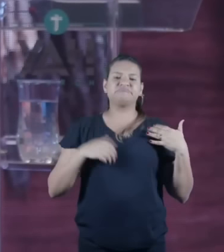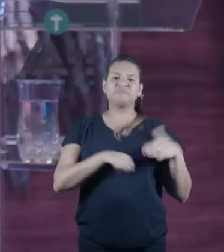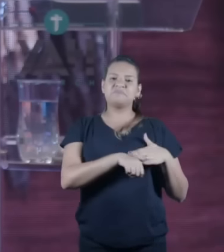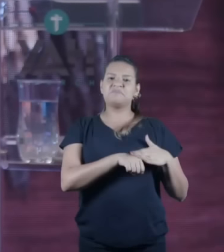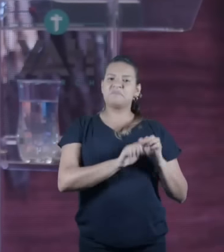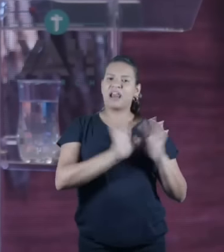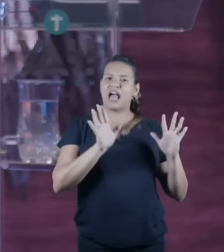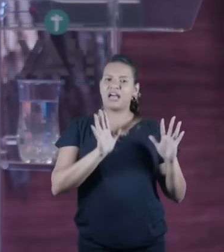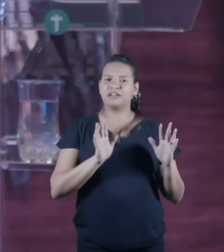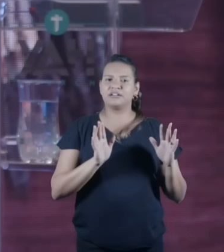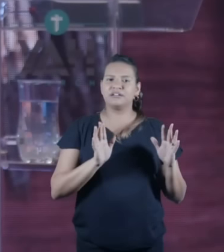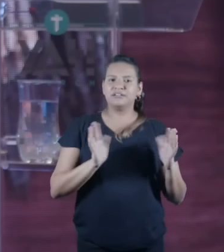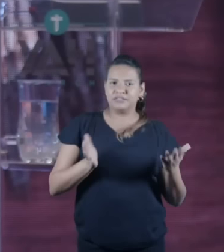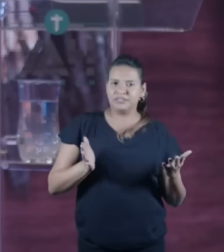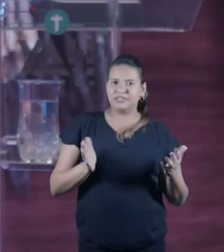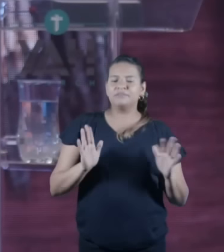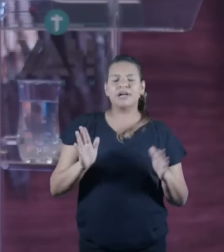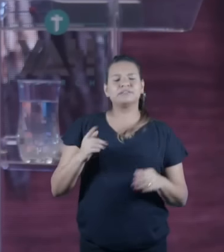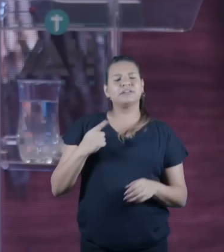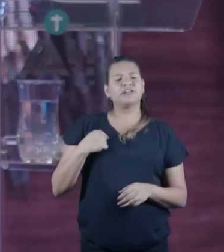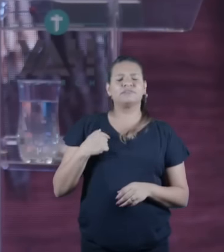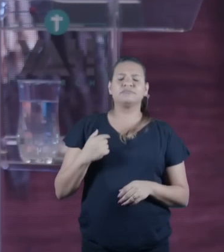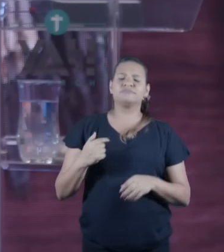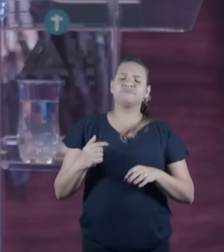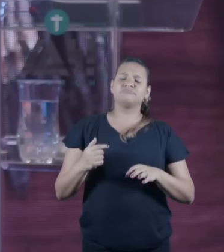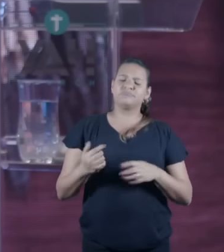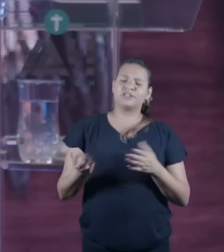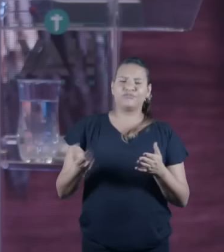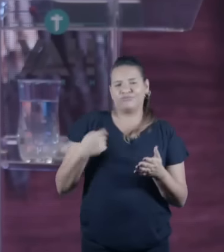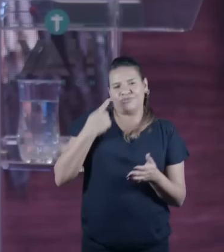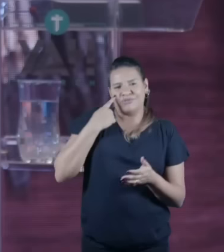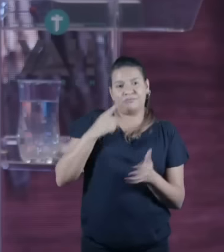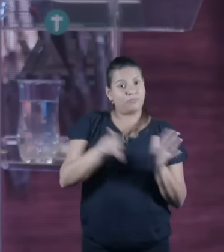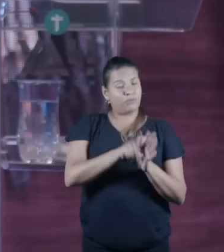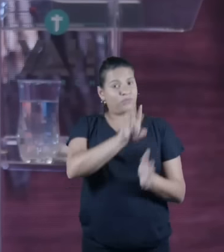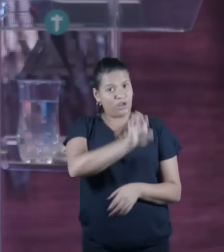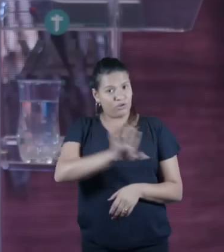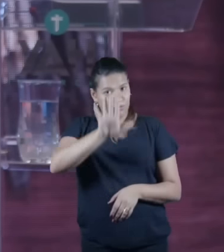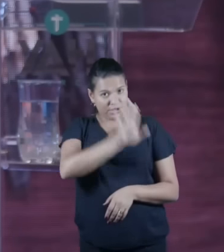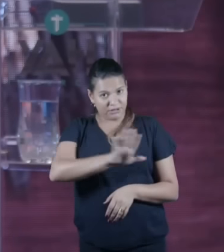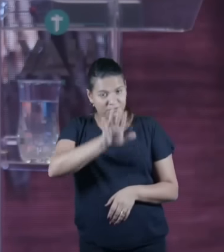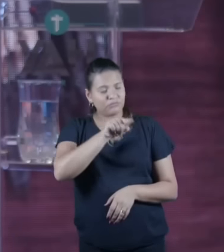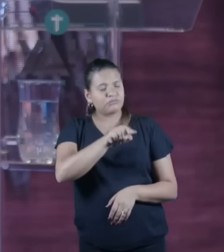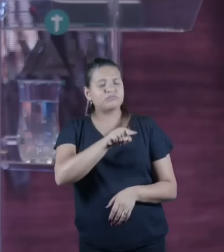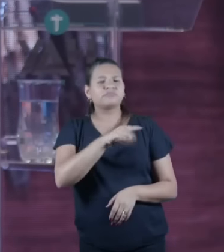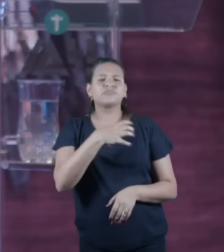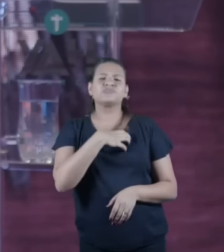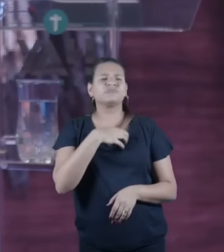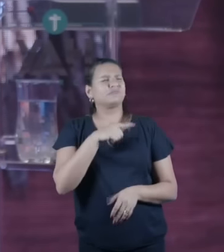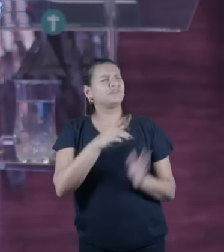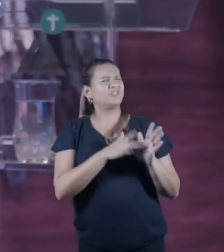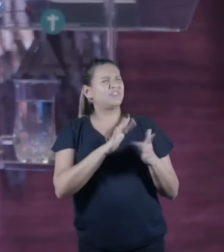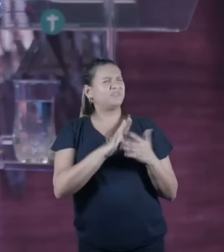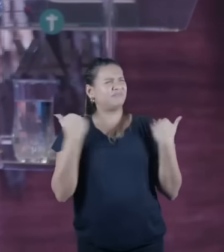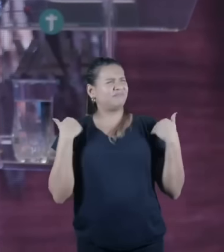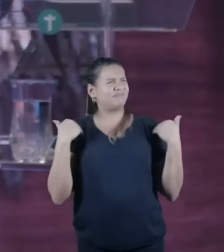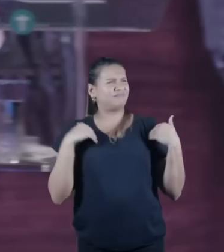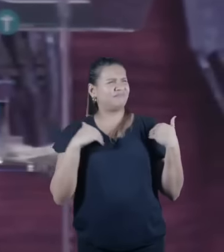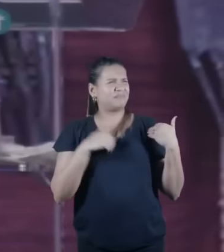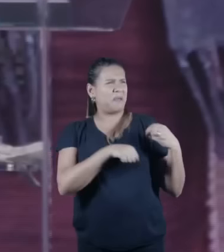chamou muito a atenção é quando eu estava vendo essas imagens europeias e tu via Jesus e os apóstolos